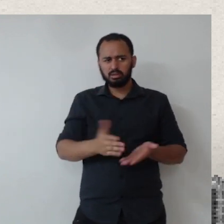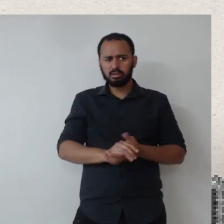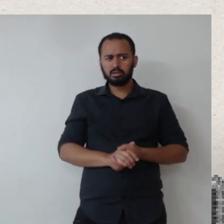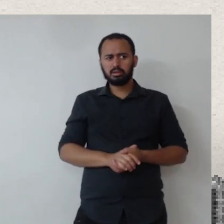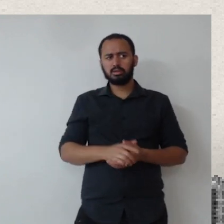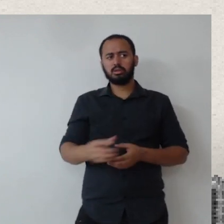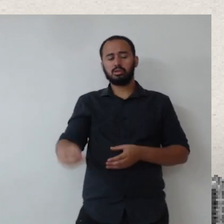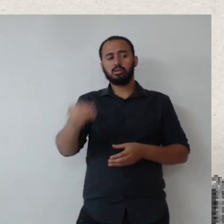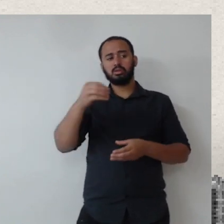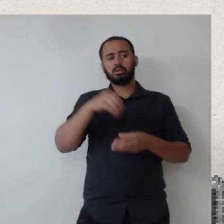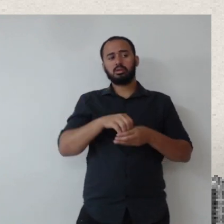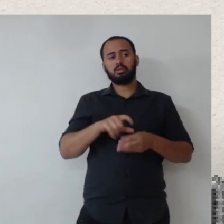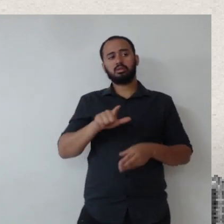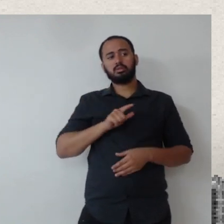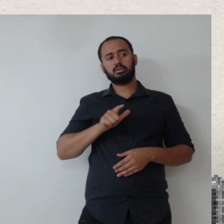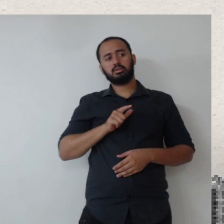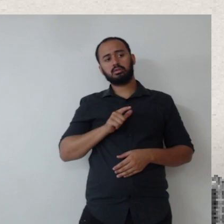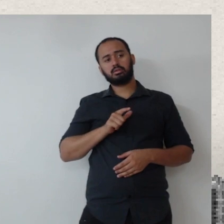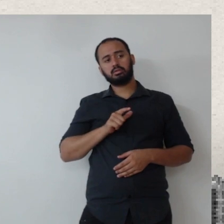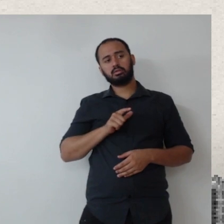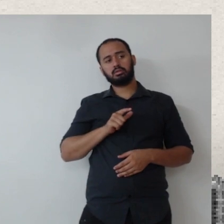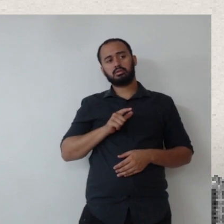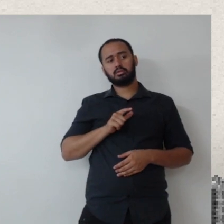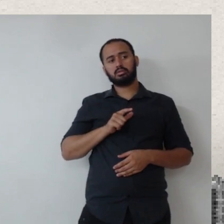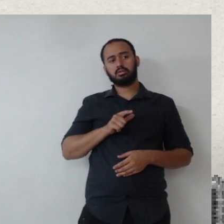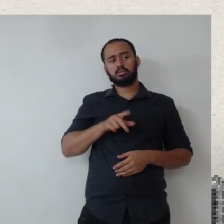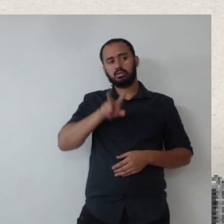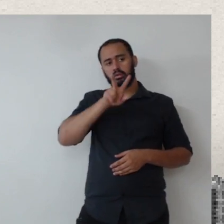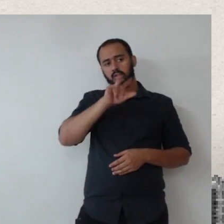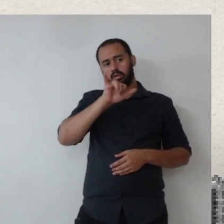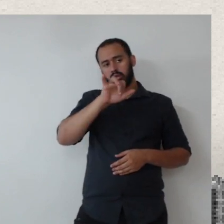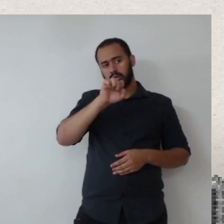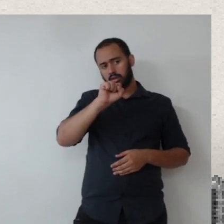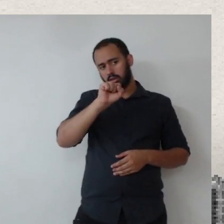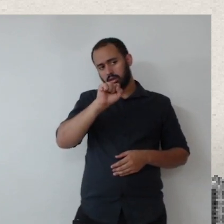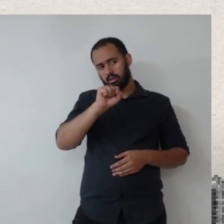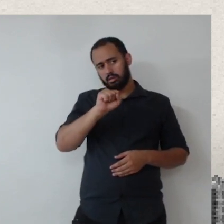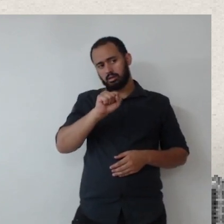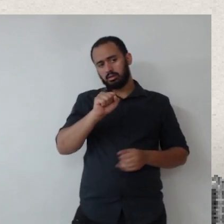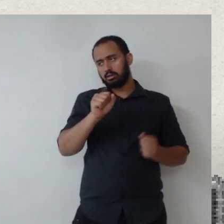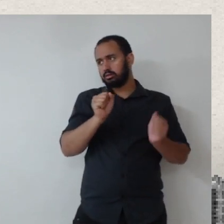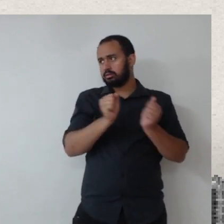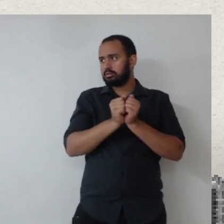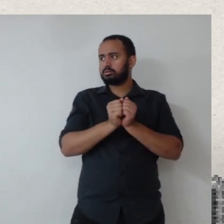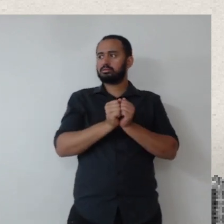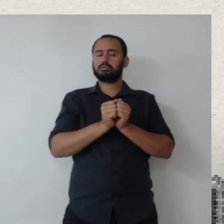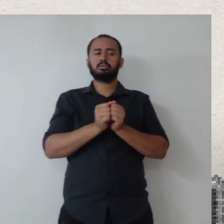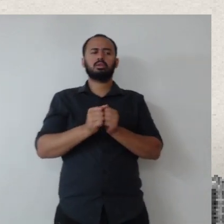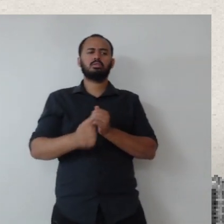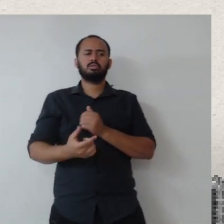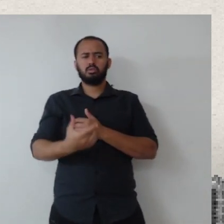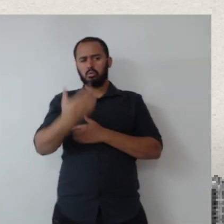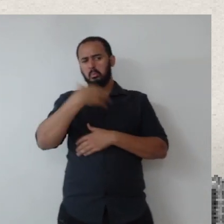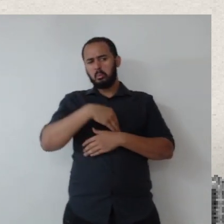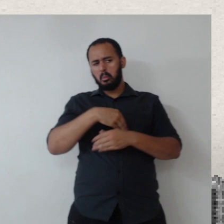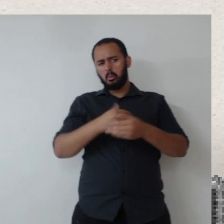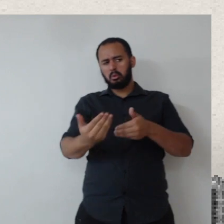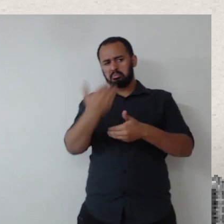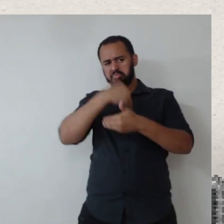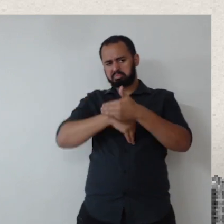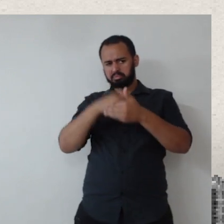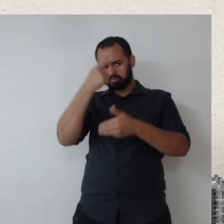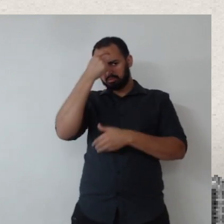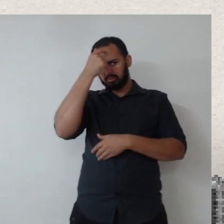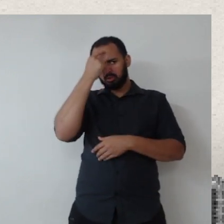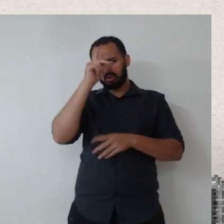aí eu diria que dentro de habilidade ele teria que ter aqueles, todos aqueles vieses ali que eu coloquei na apresentação, comportamentais, inconscientes, ele teria que